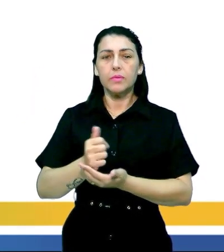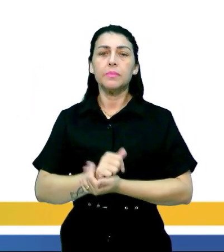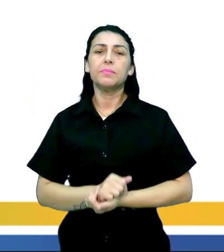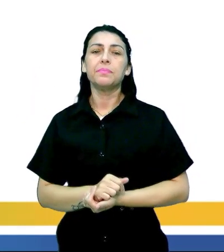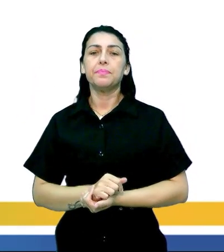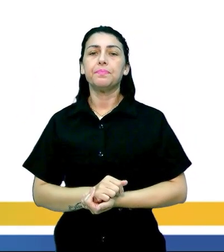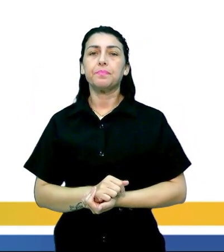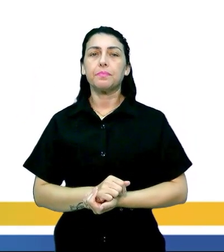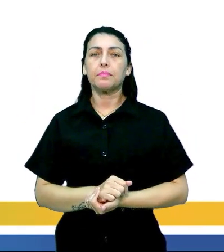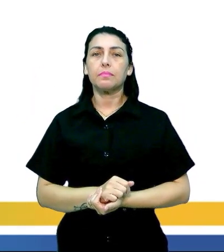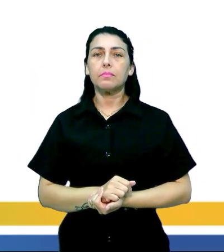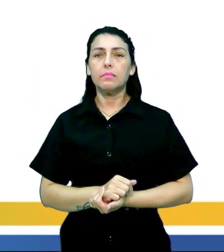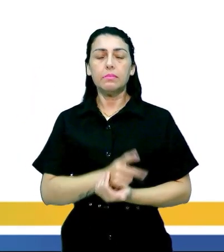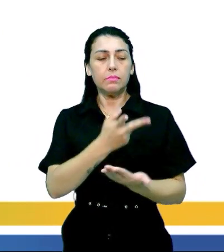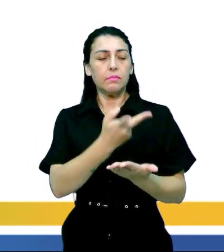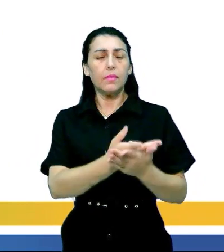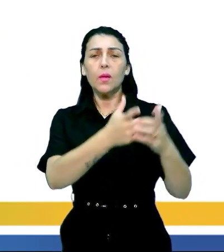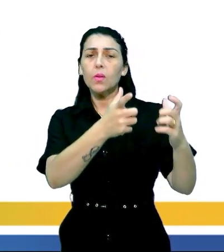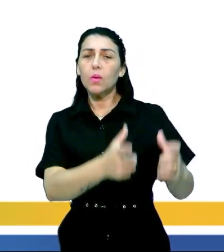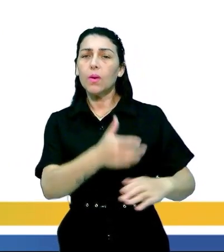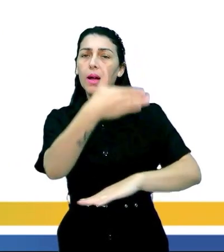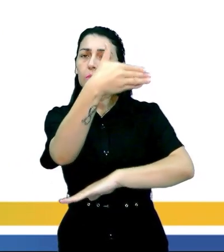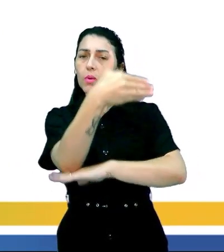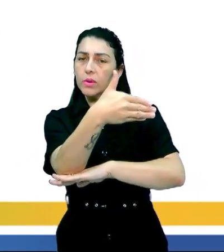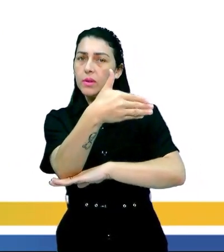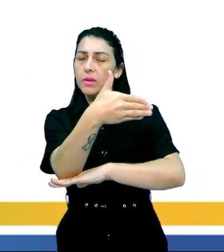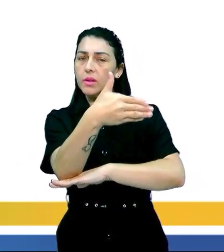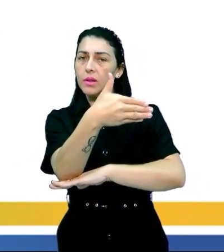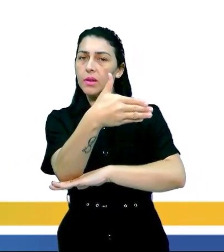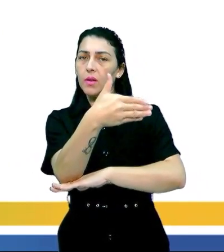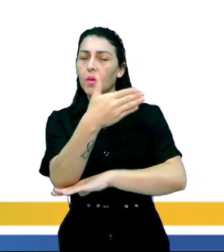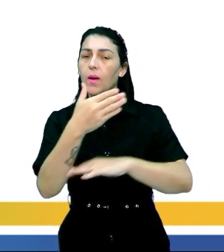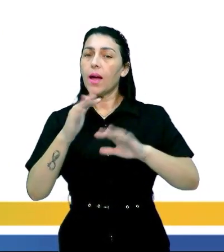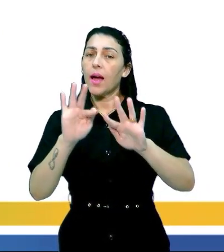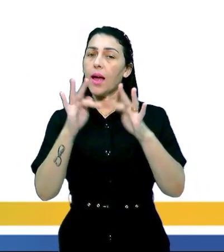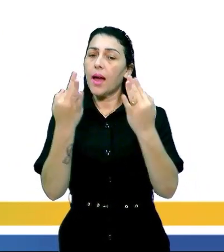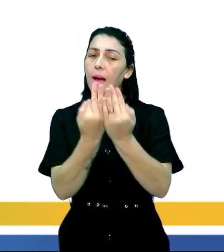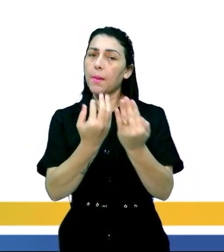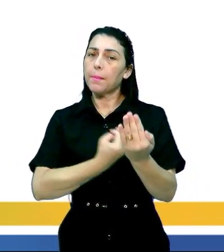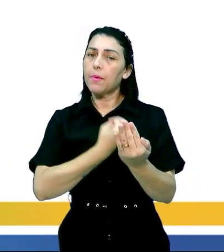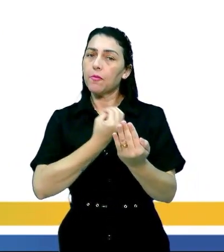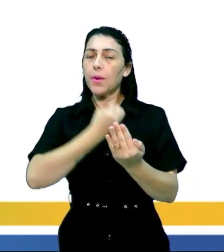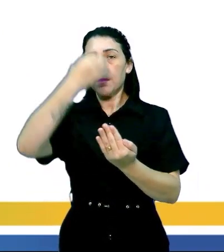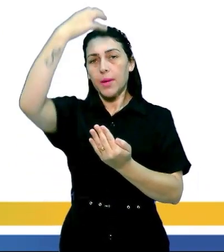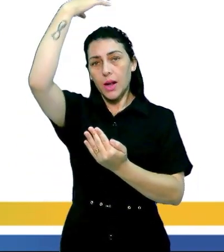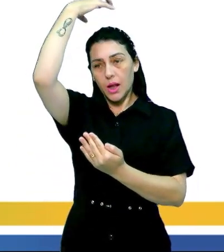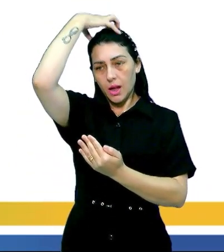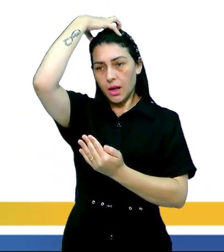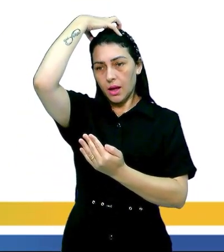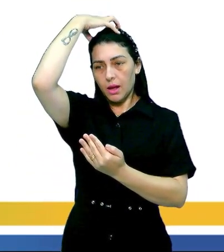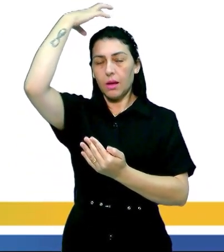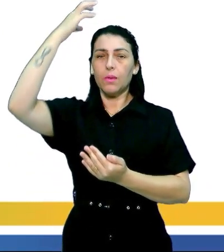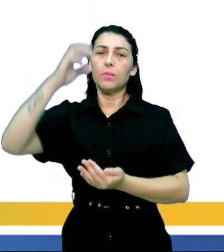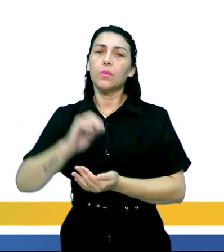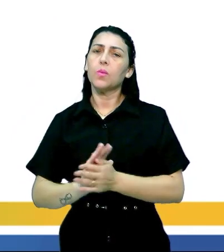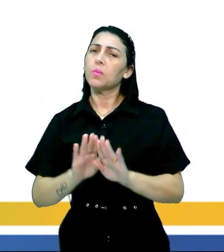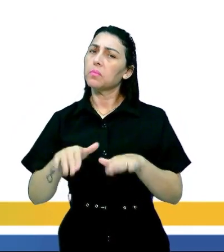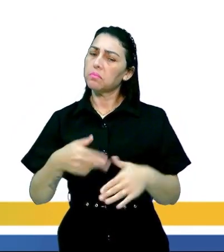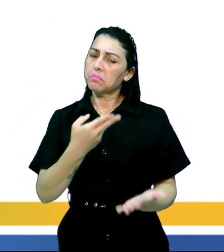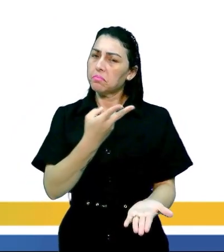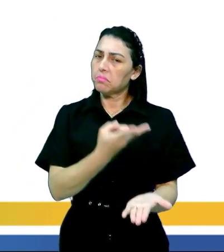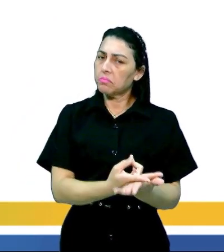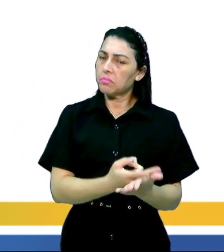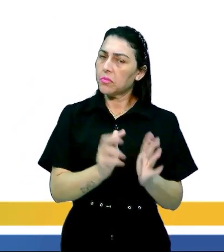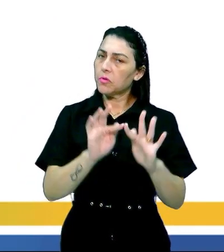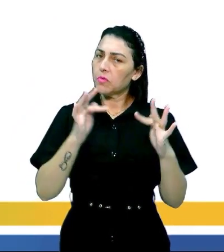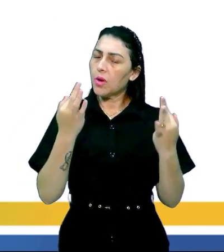hospedagem no hotel sierra de um bric a presença da família real galera que tipo de hospedagem